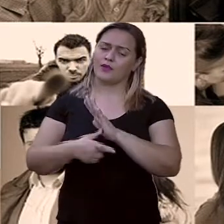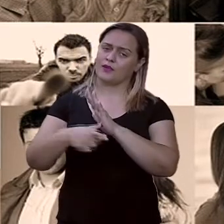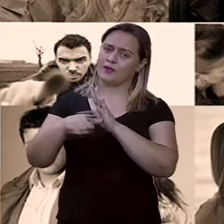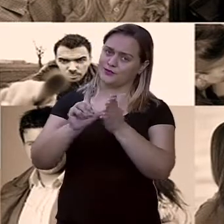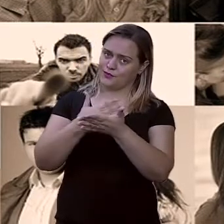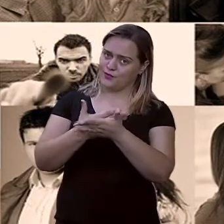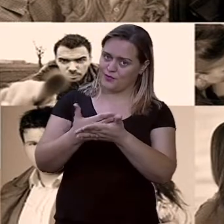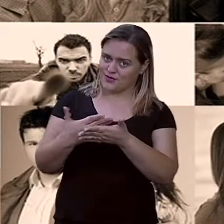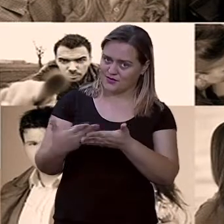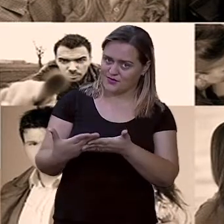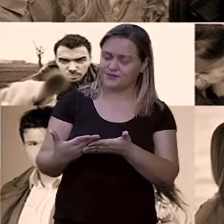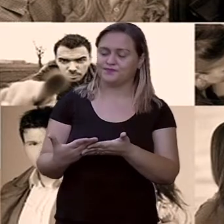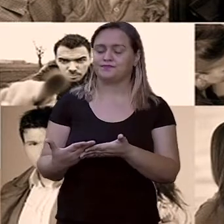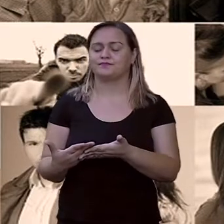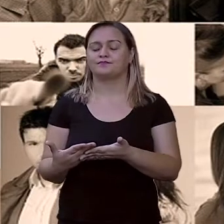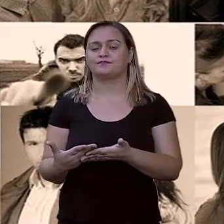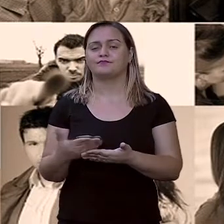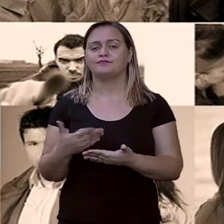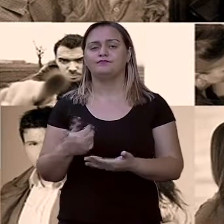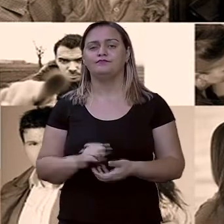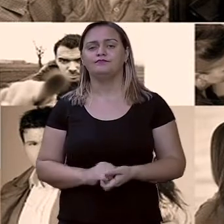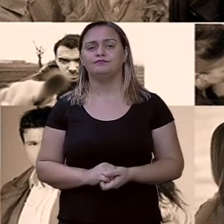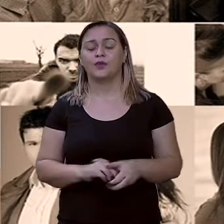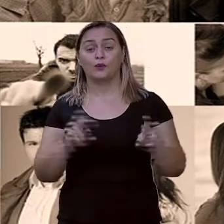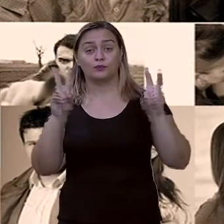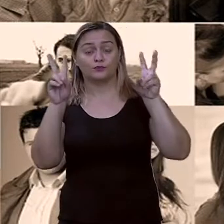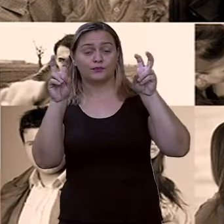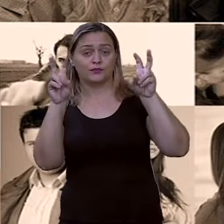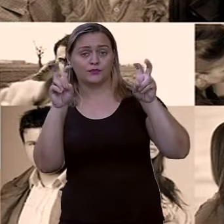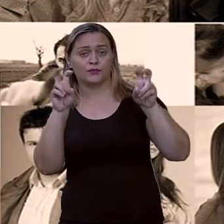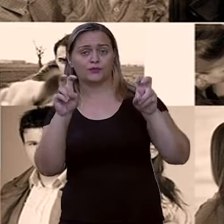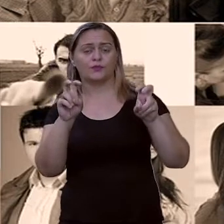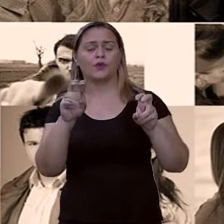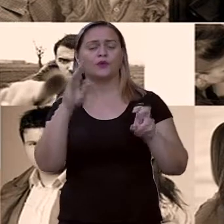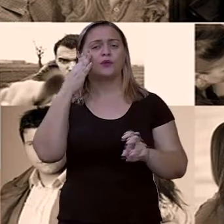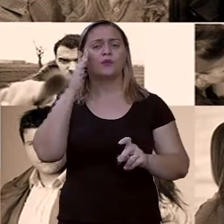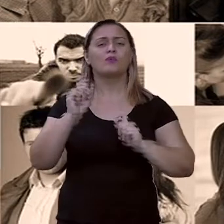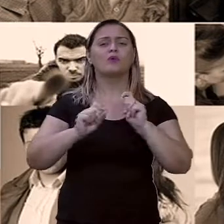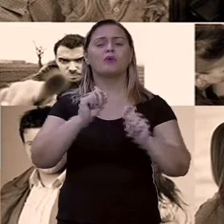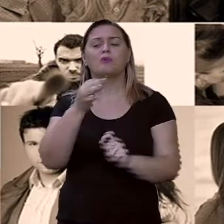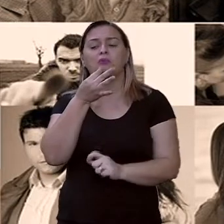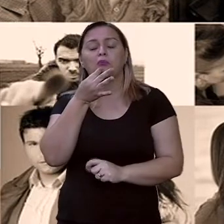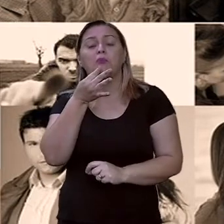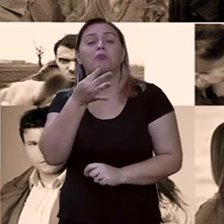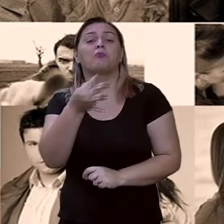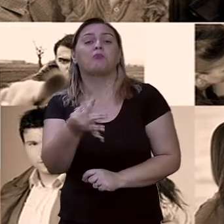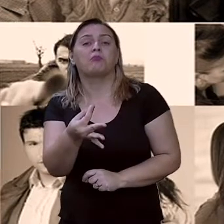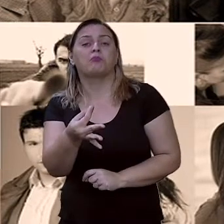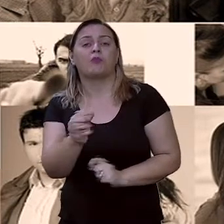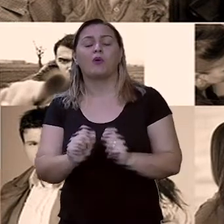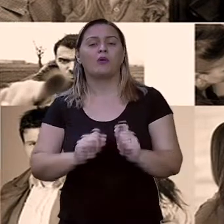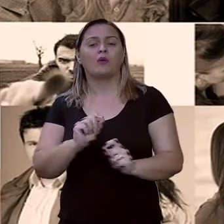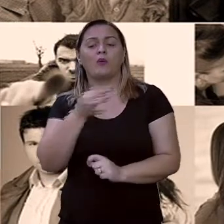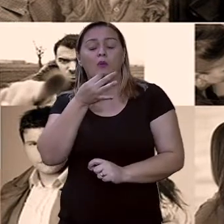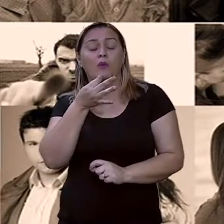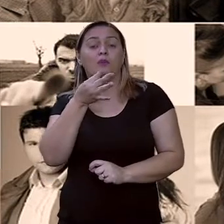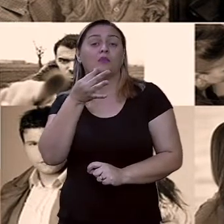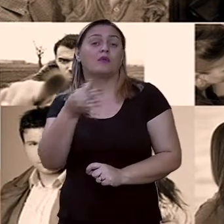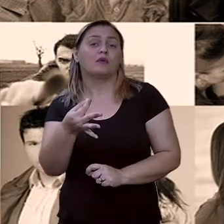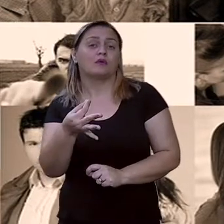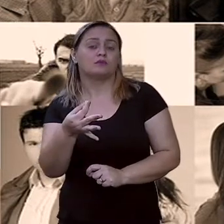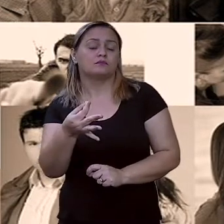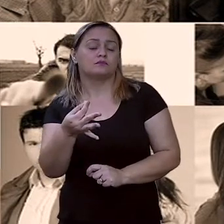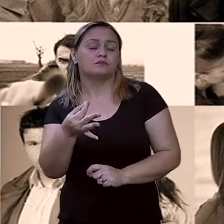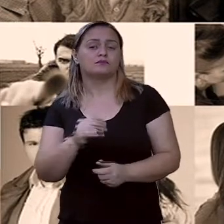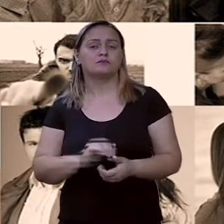vamos começar entendendo o que é opinião. E opinião? O que seria opinião pessoal? Nada mais